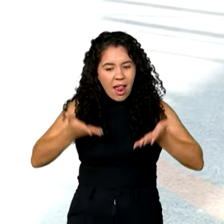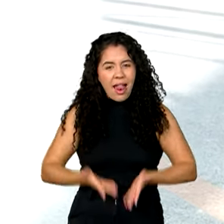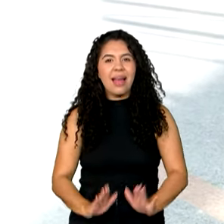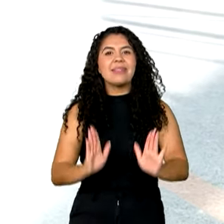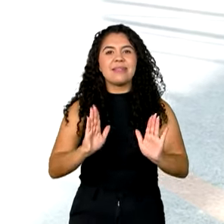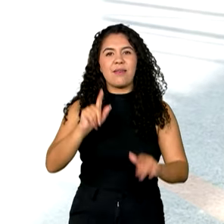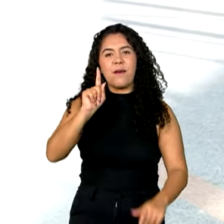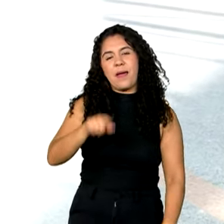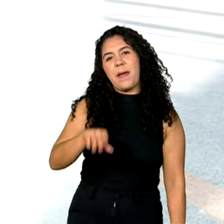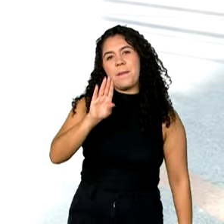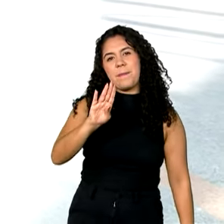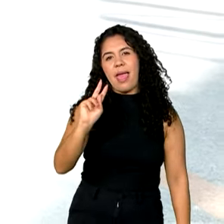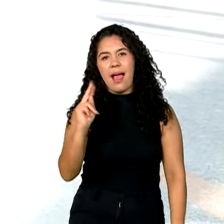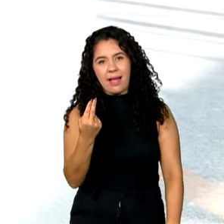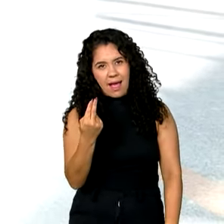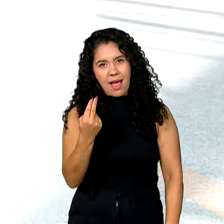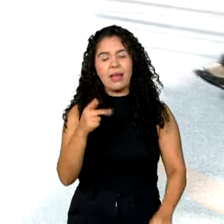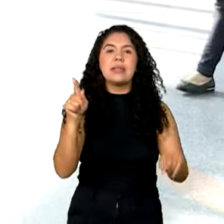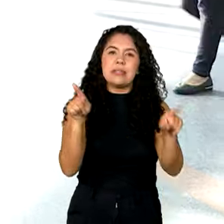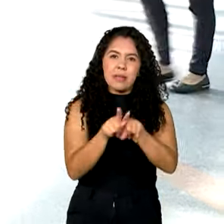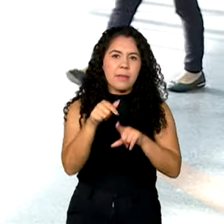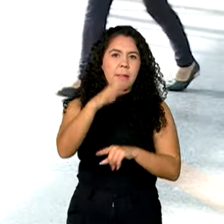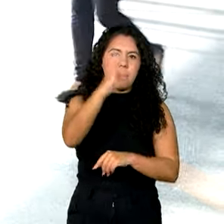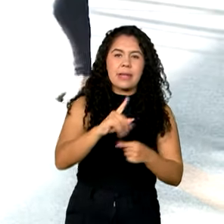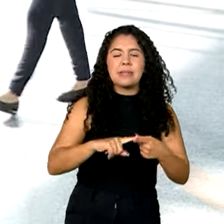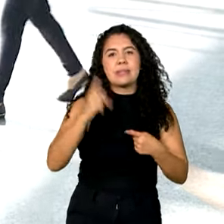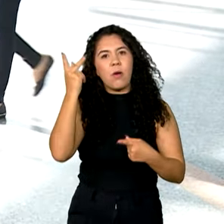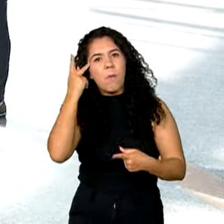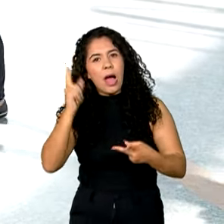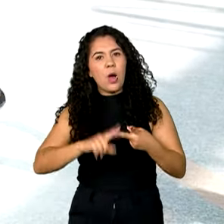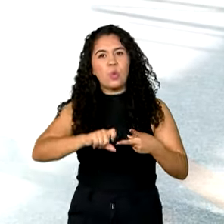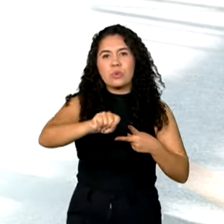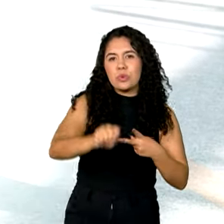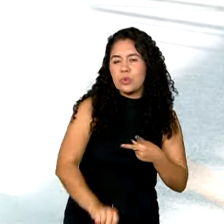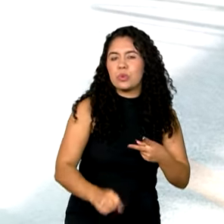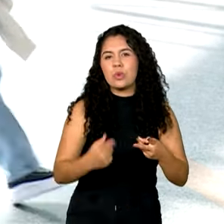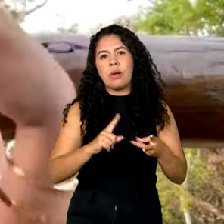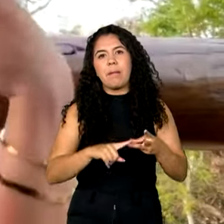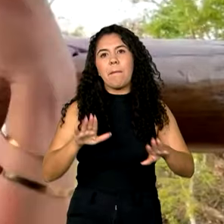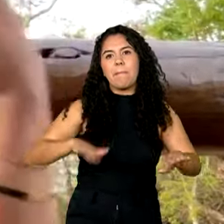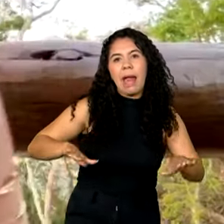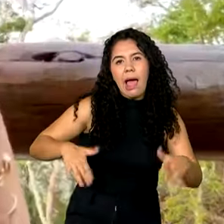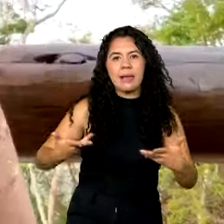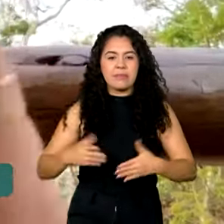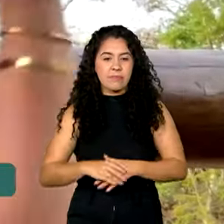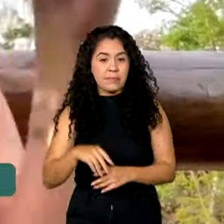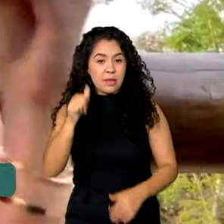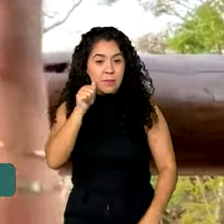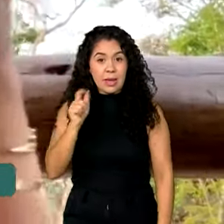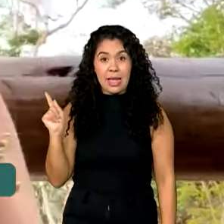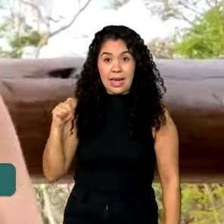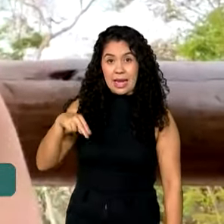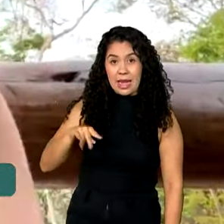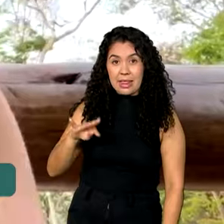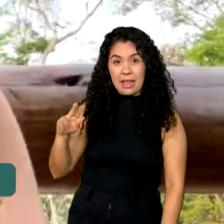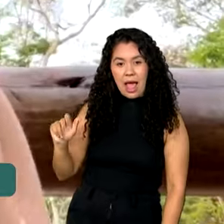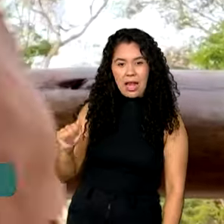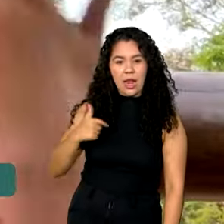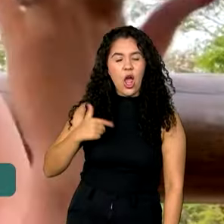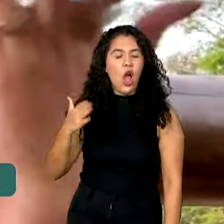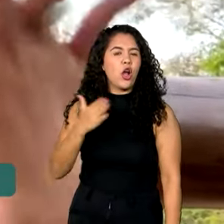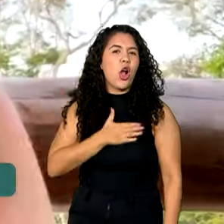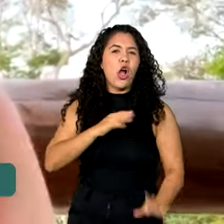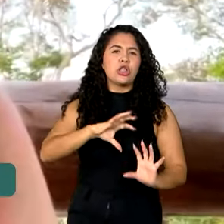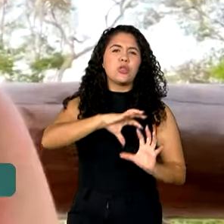e destinos dentro aqui do Brasil. São Paulo, Sul, alguma praia. Já a Natália gosta de andar pelo